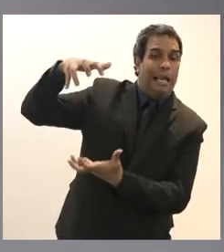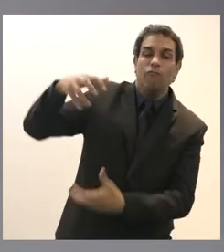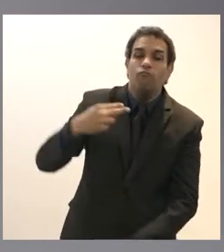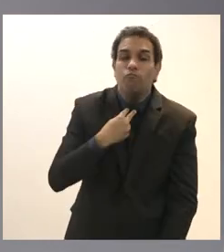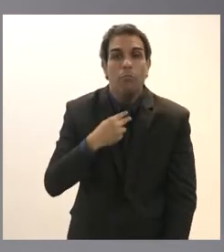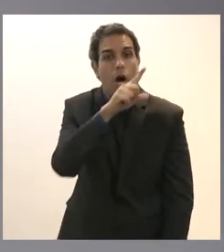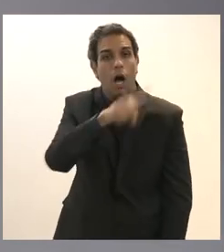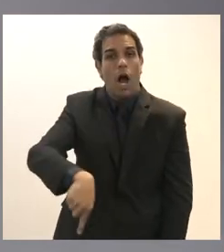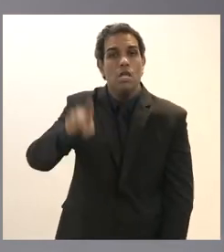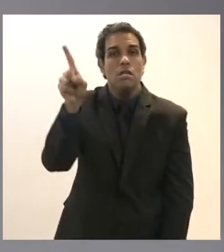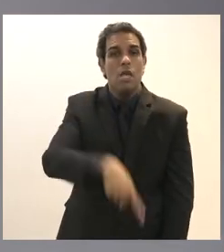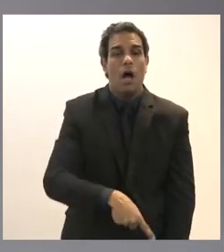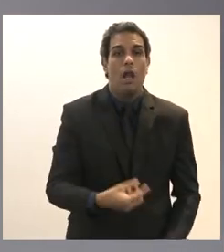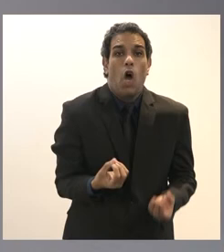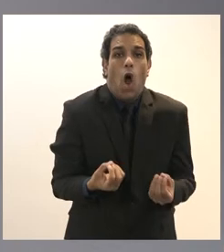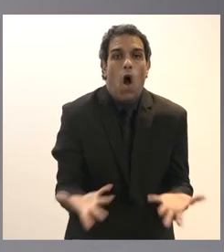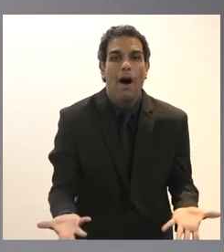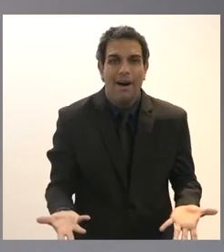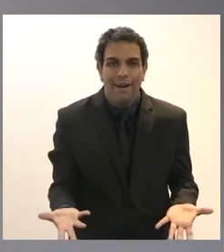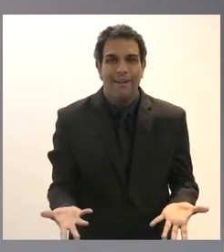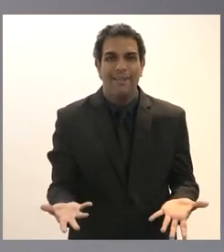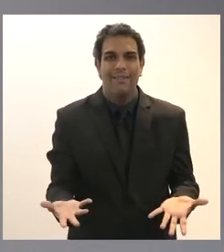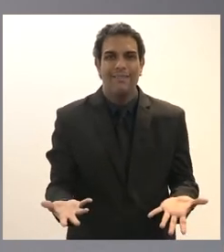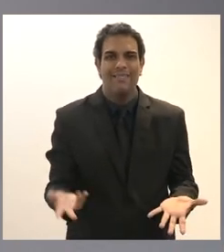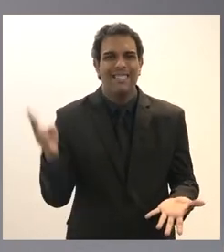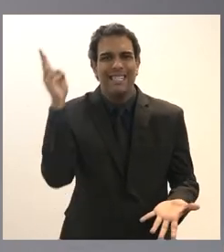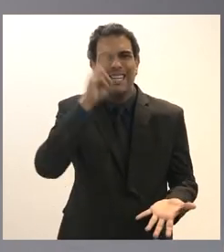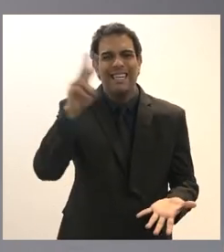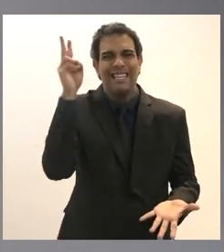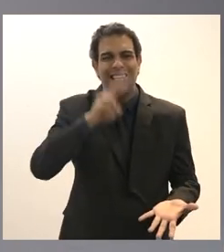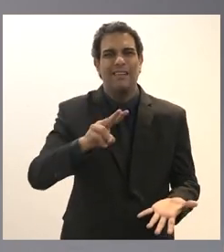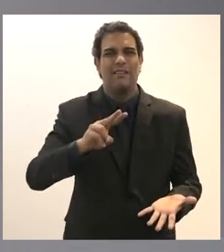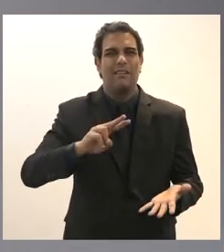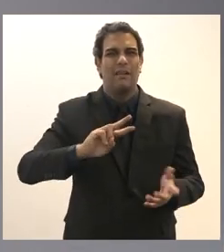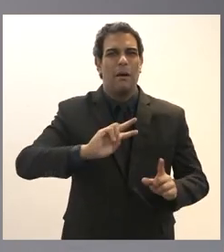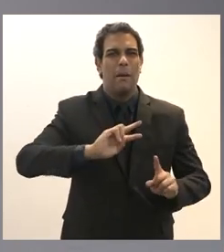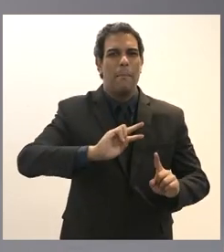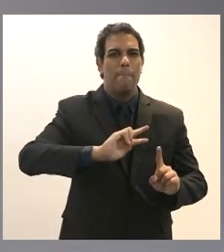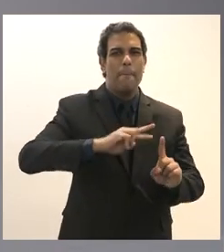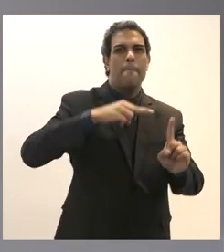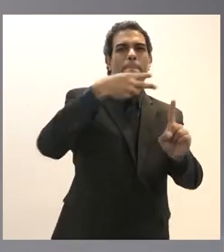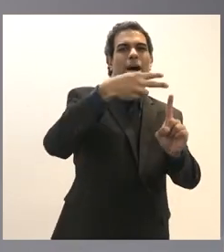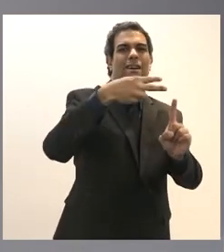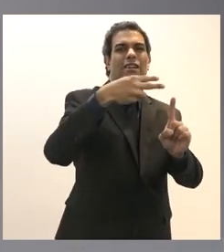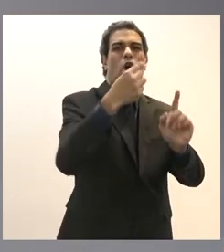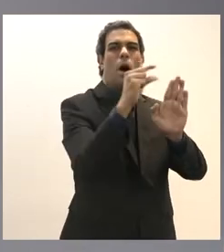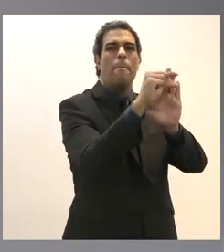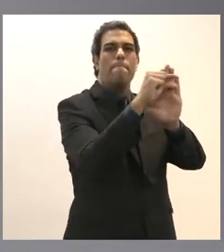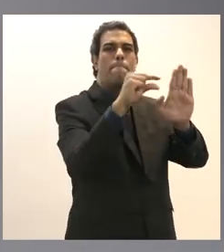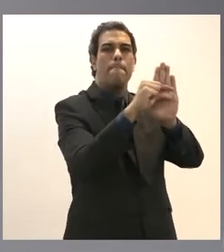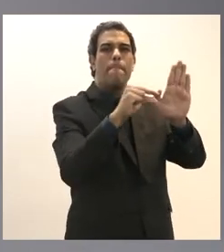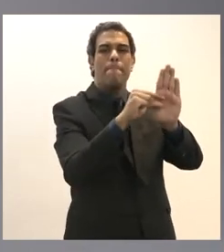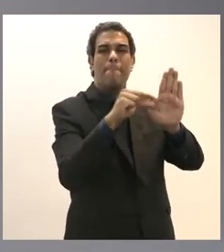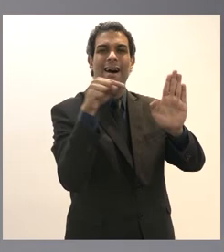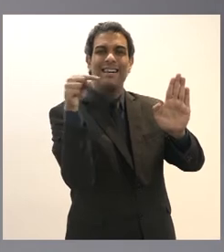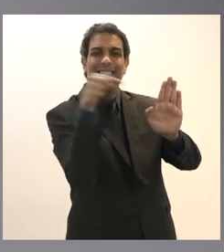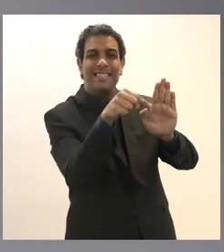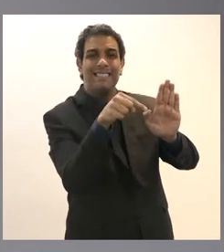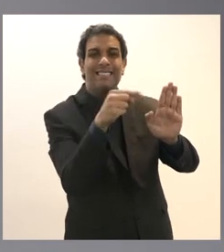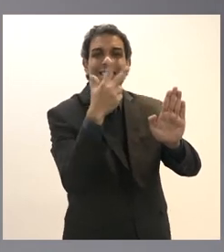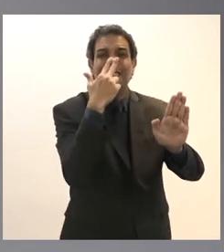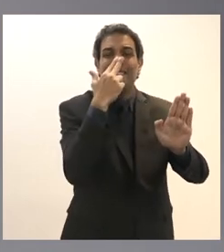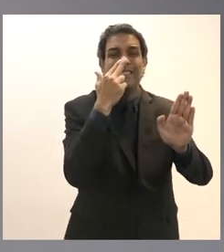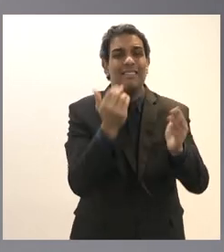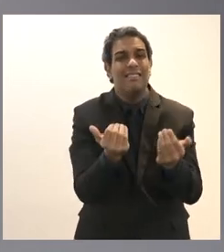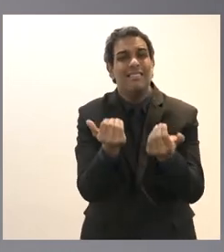no fundo a chamada meritocracia prevista aqui no texto ela consagra